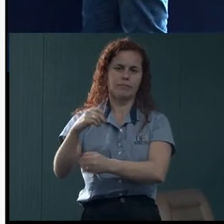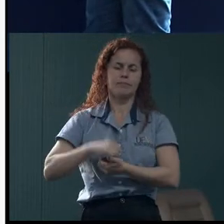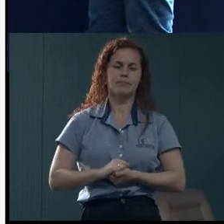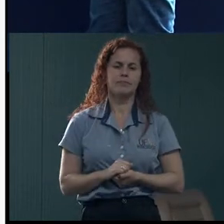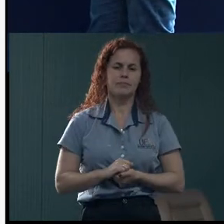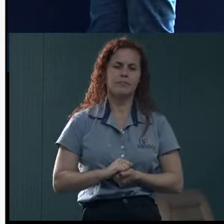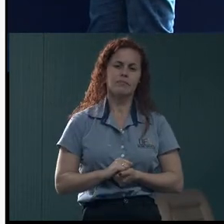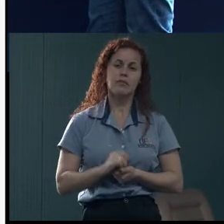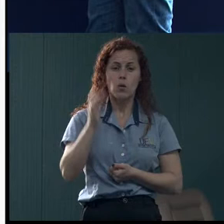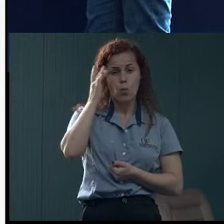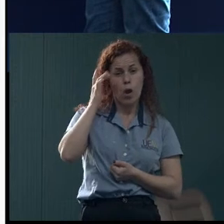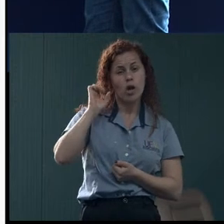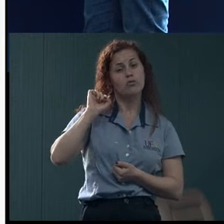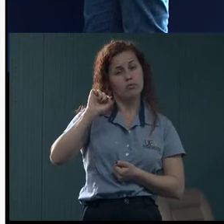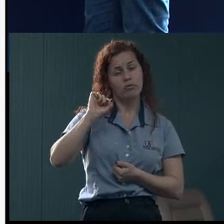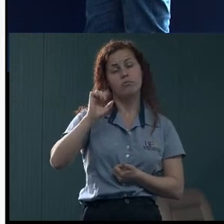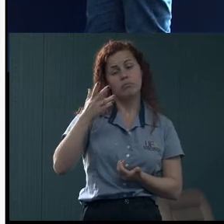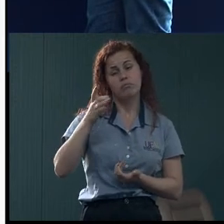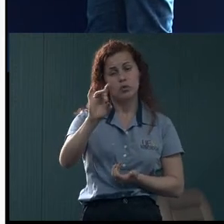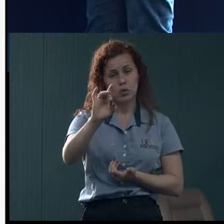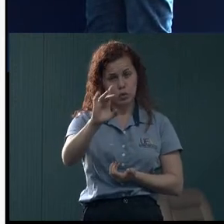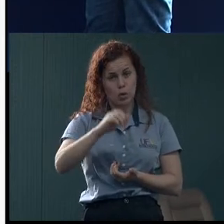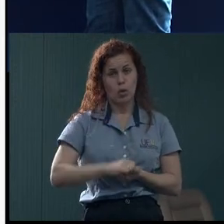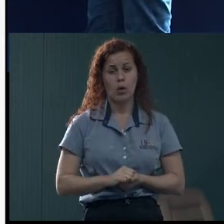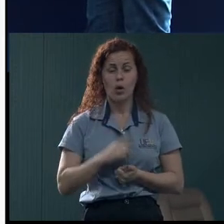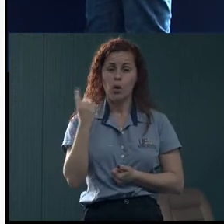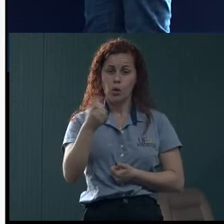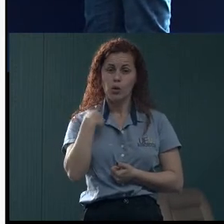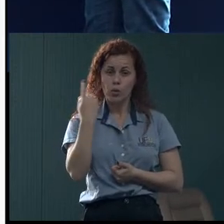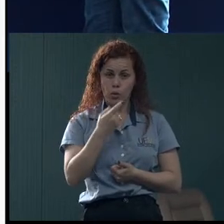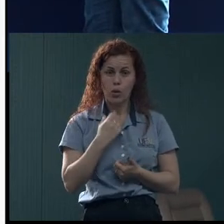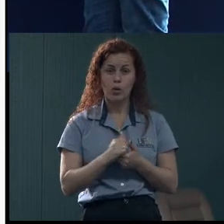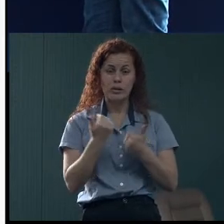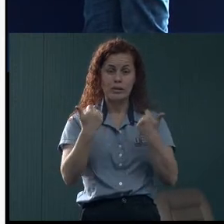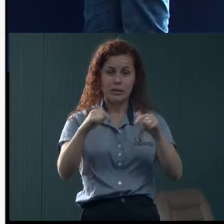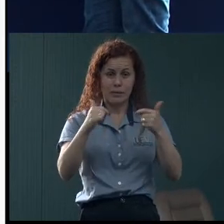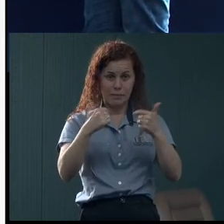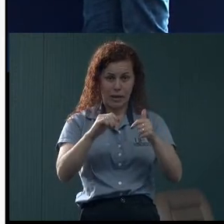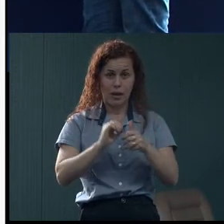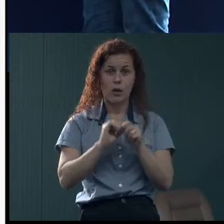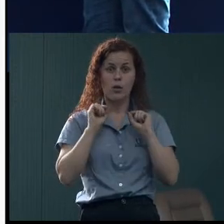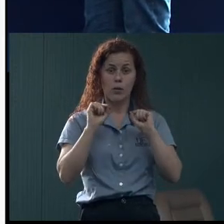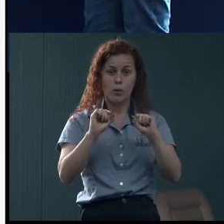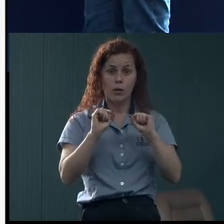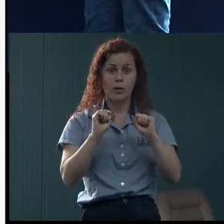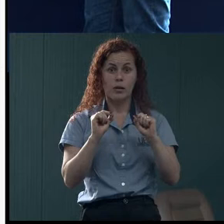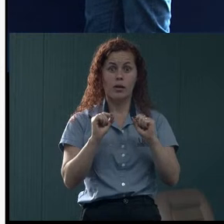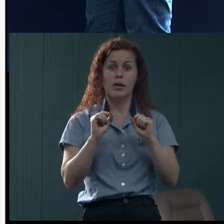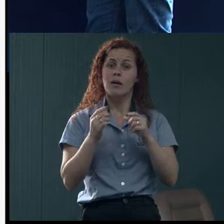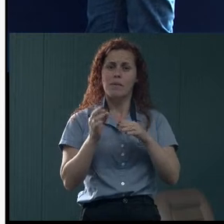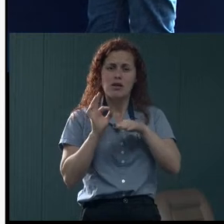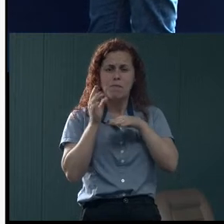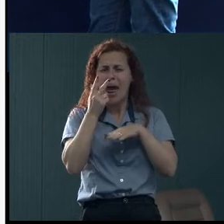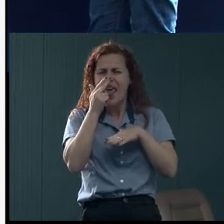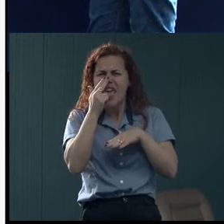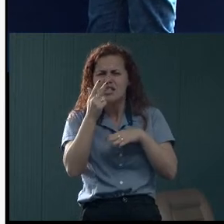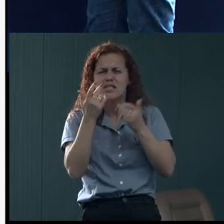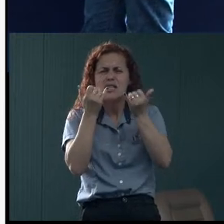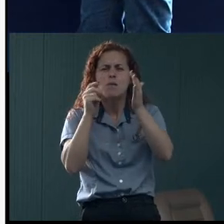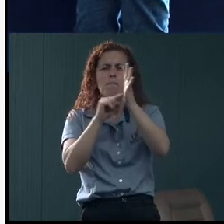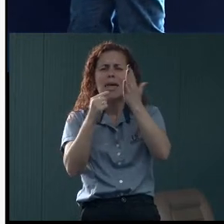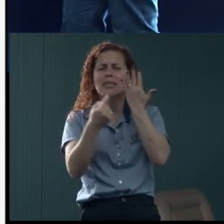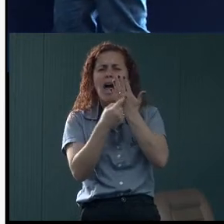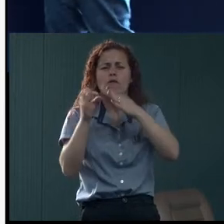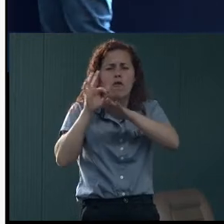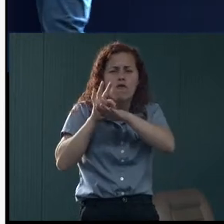Eu acho que é isso. O nosso trabalho vai ser de, como eu falo, de formiga mesmo, mas que